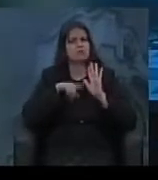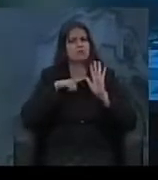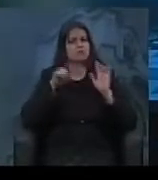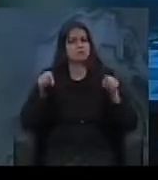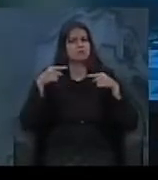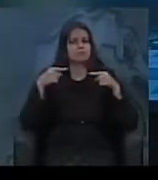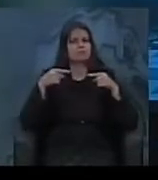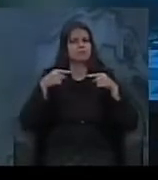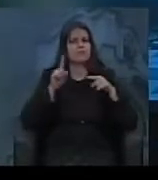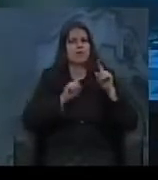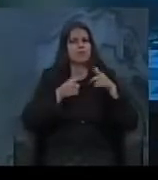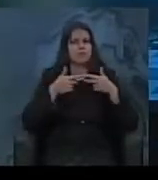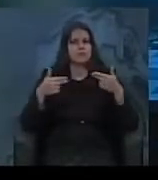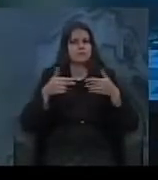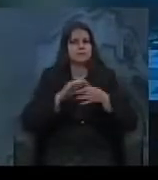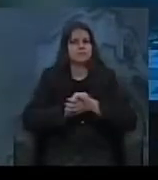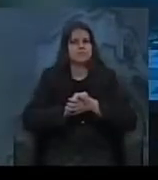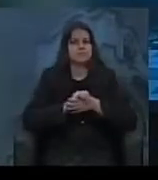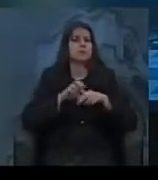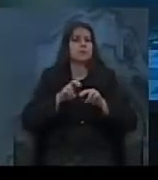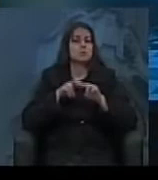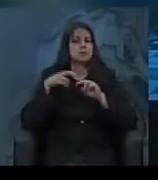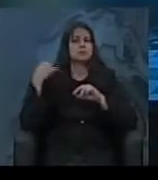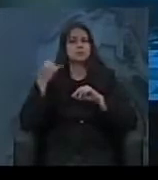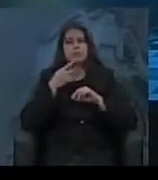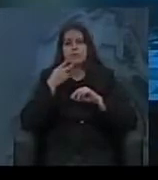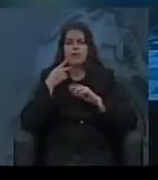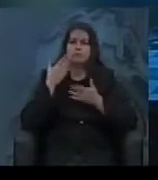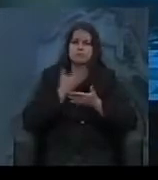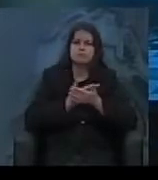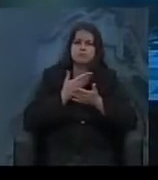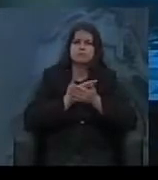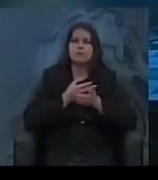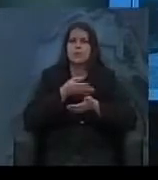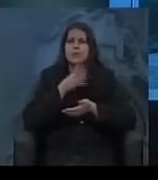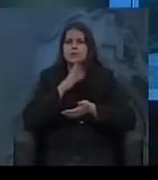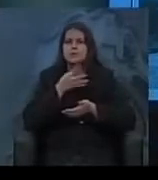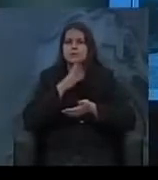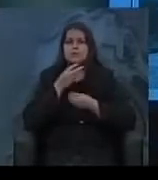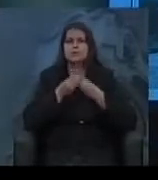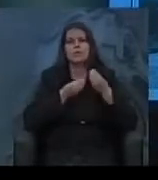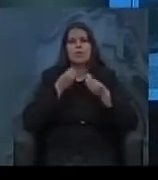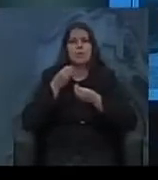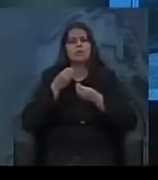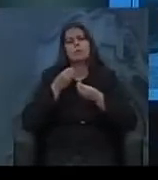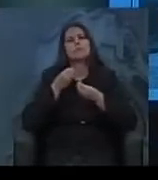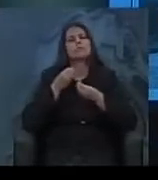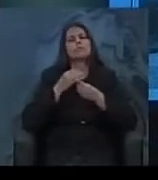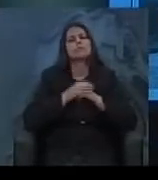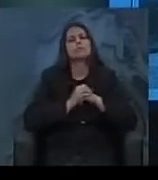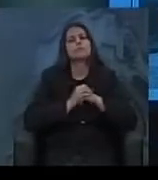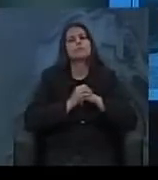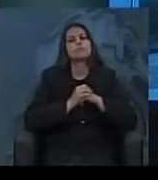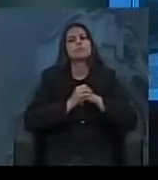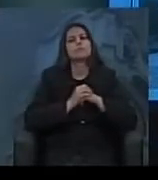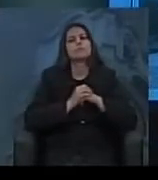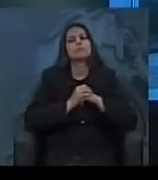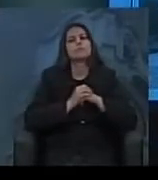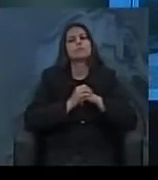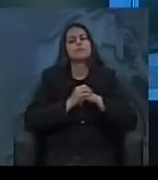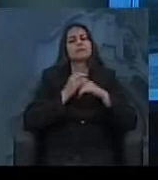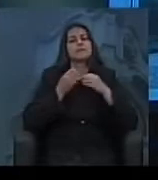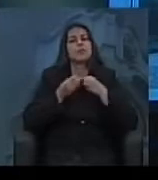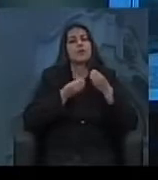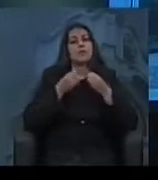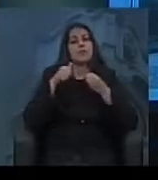vezes antagônicos, em alguns pontos. Por isso que a importância do estudo, do conhecimento, parafraseando uma outra frase, em outra faculdade, só o